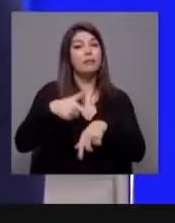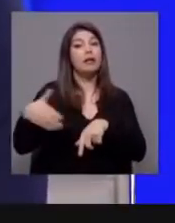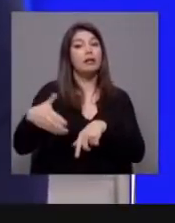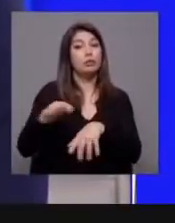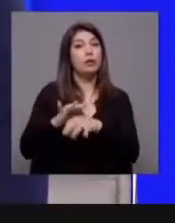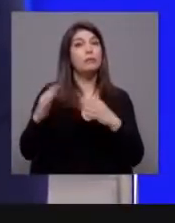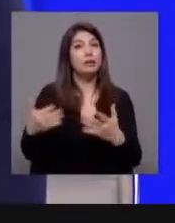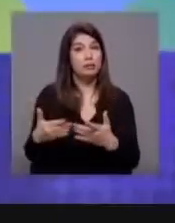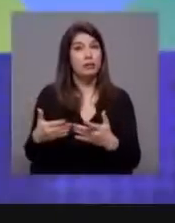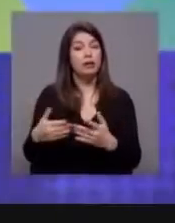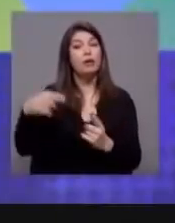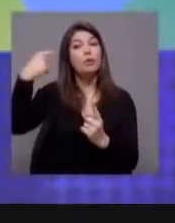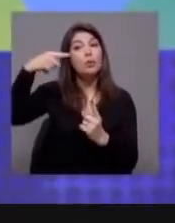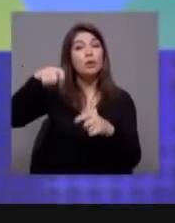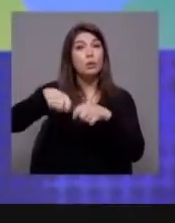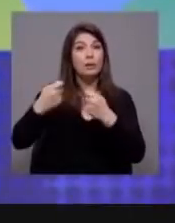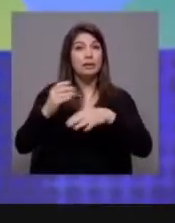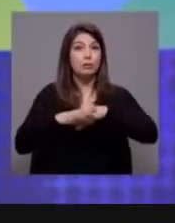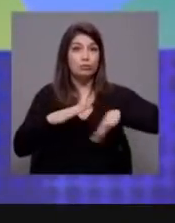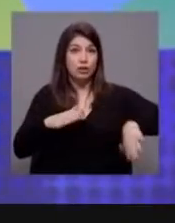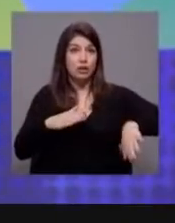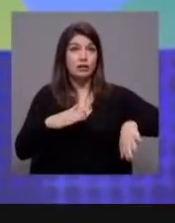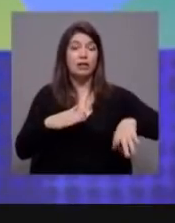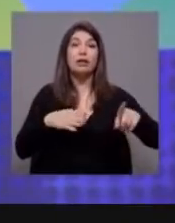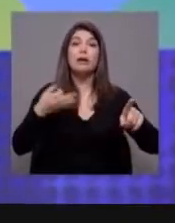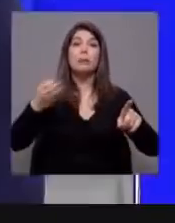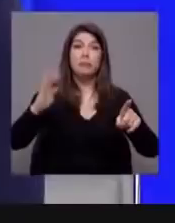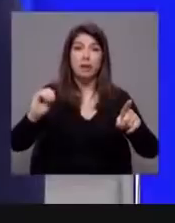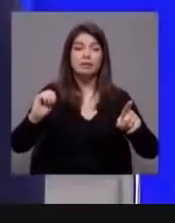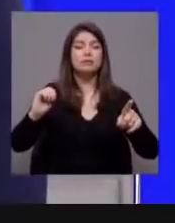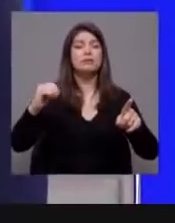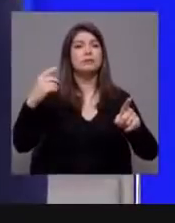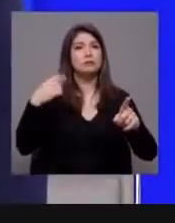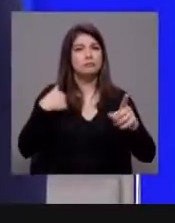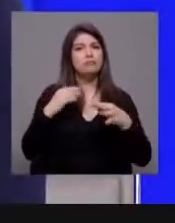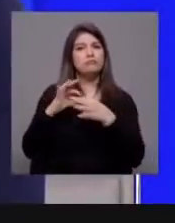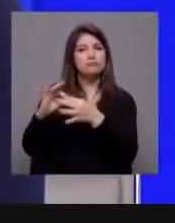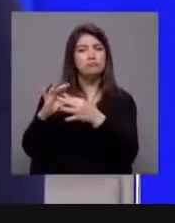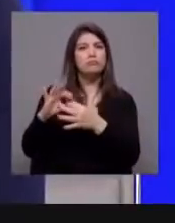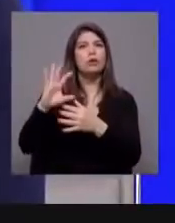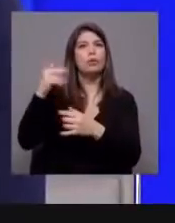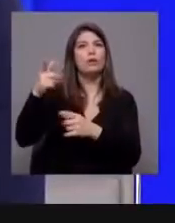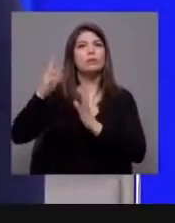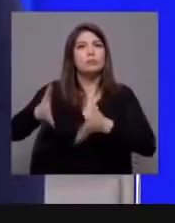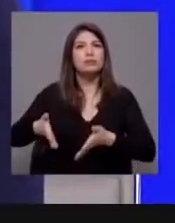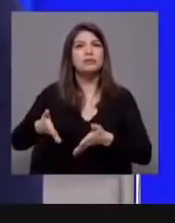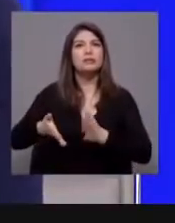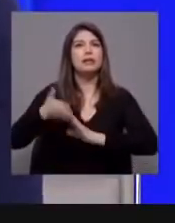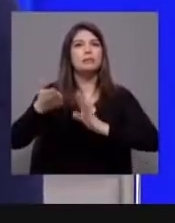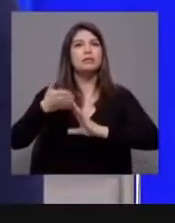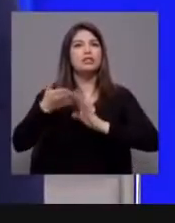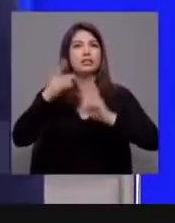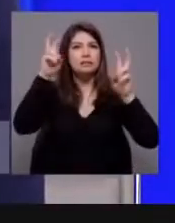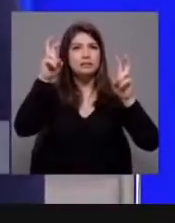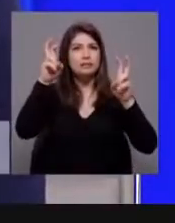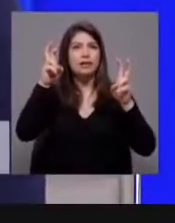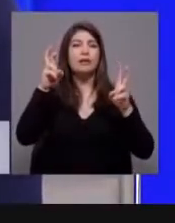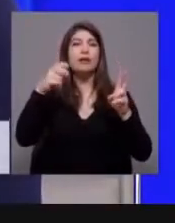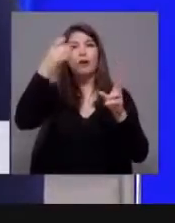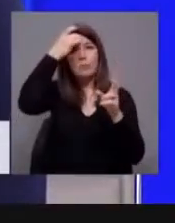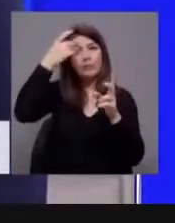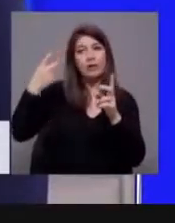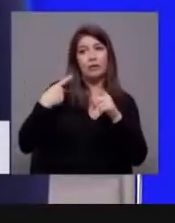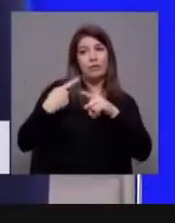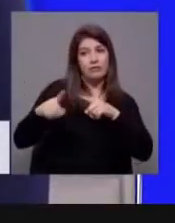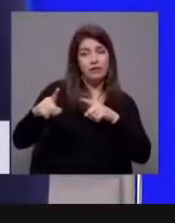Fomos mesmo o único Partido de Esquerda com que o Partido Socialista contou sempre quando precisou de estados de emergência e mesmo que tivéssemos algumas divergências.